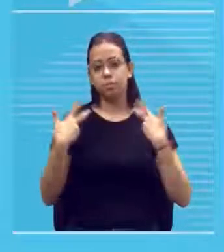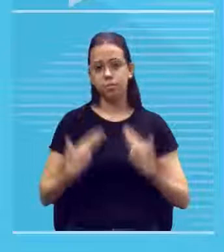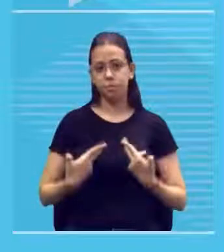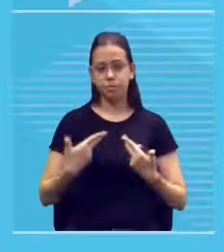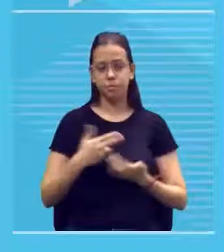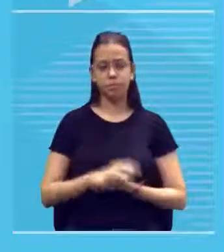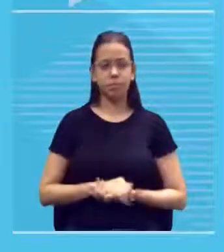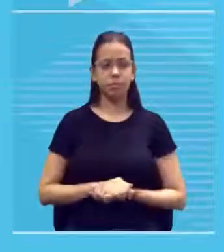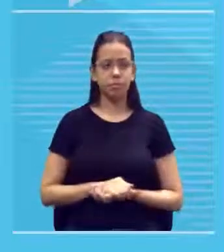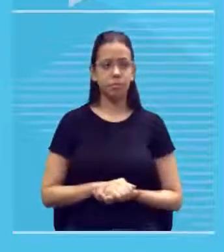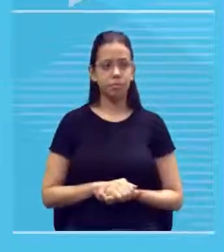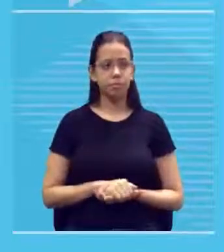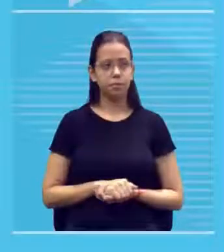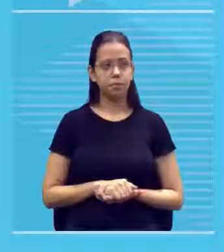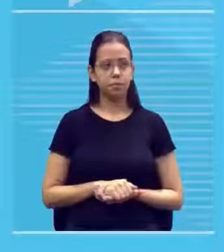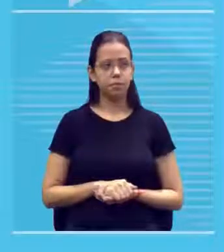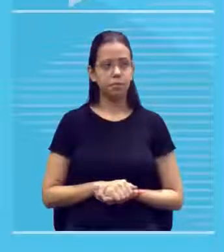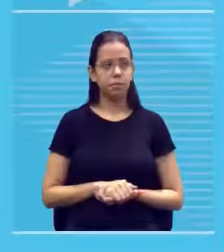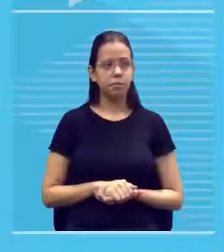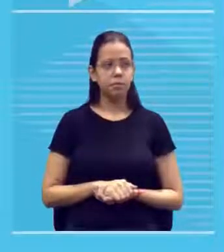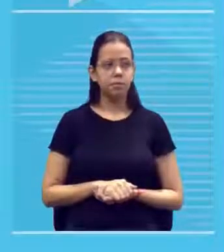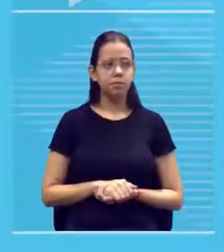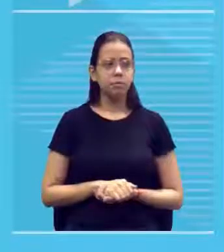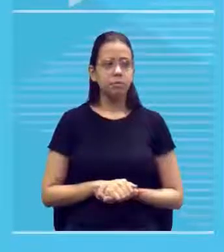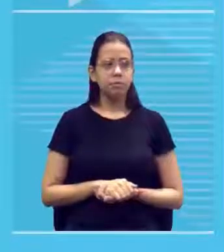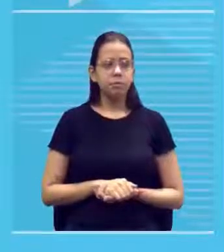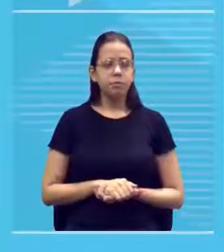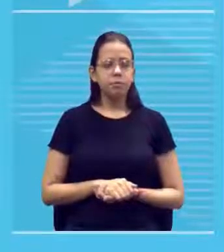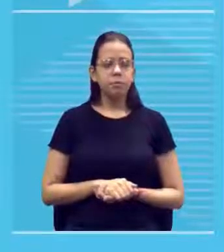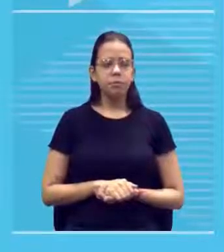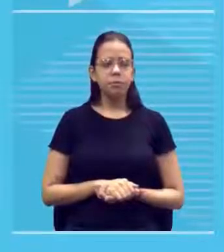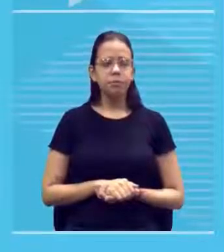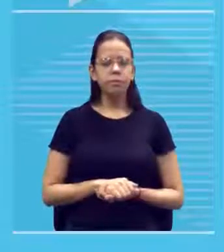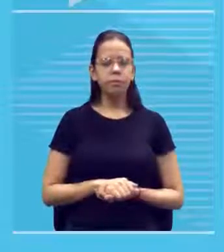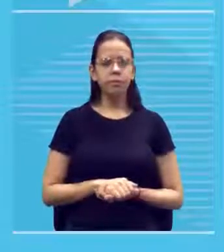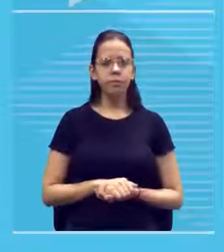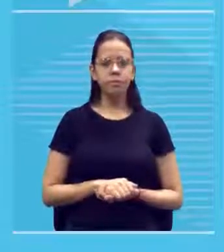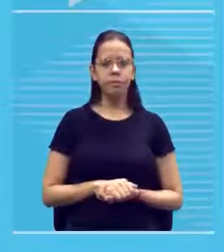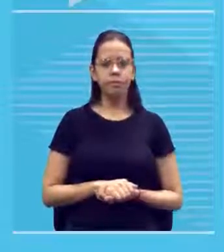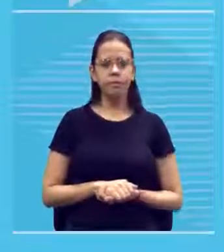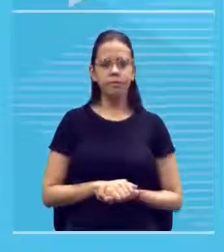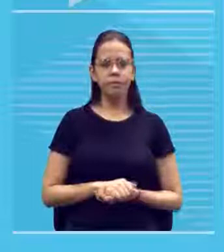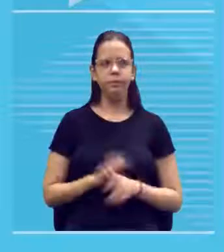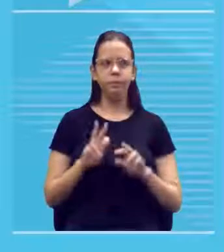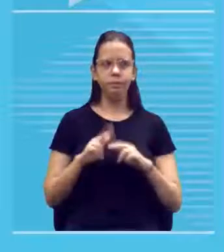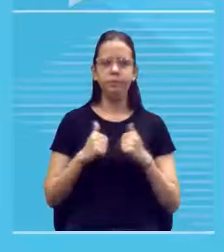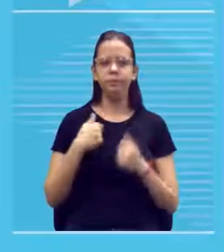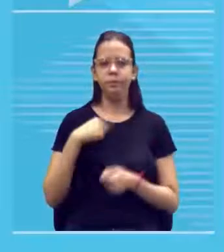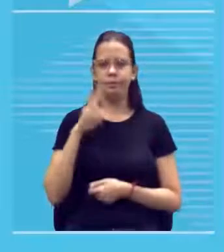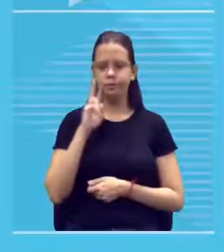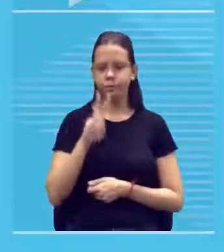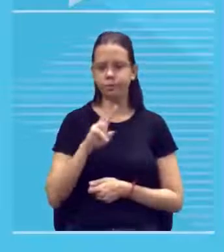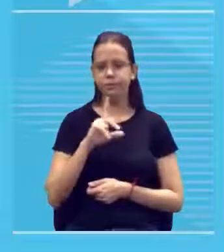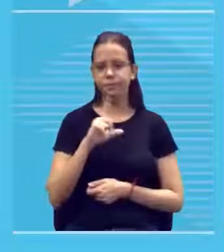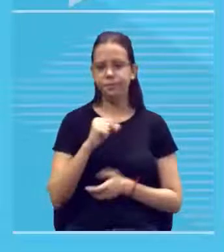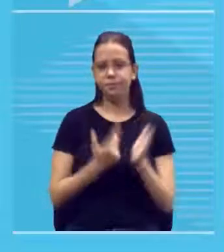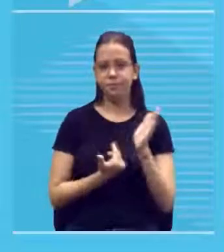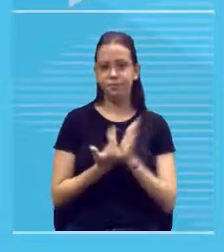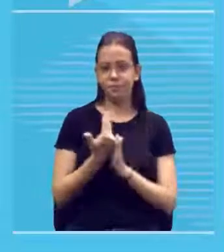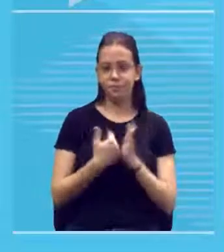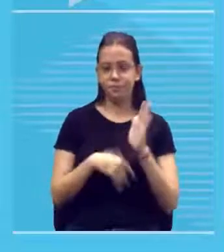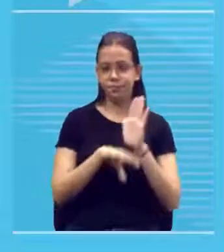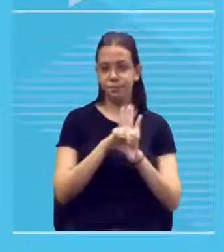por isso que a gente vê aqui na pintura abstrata certo